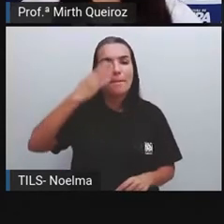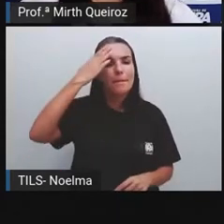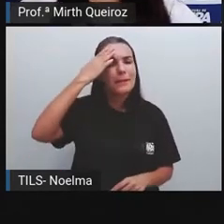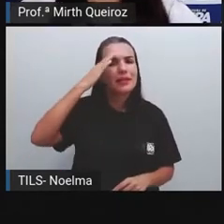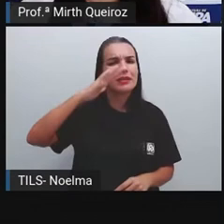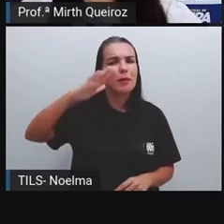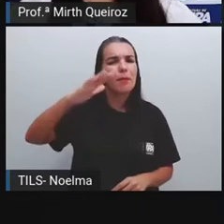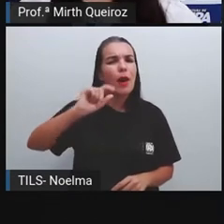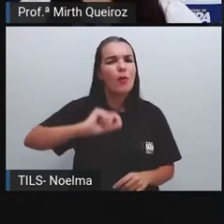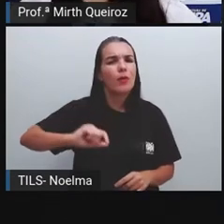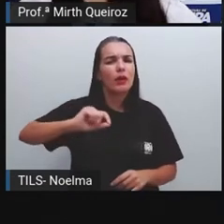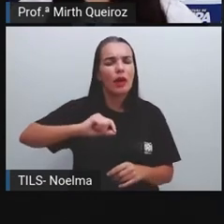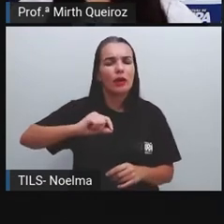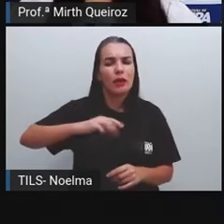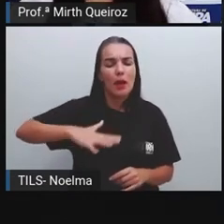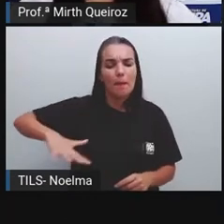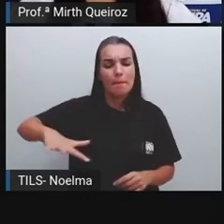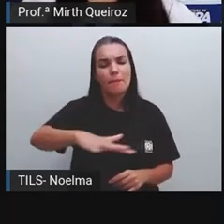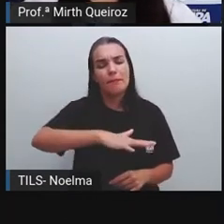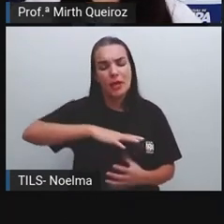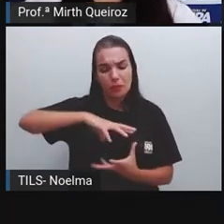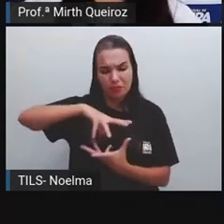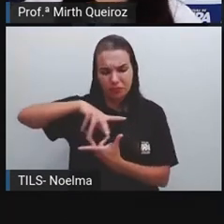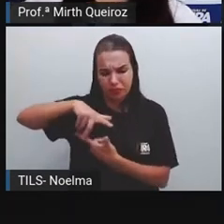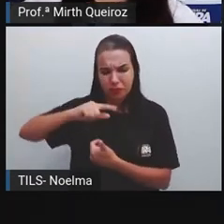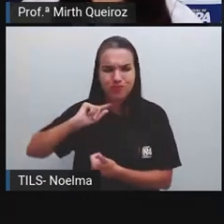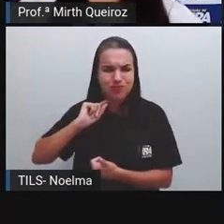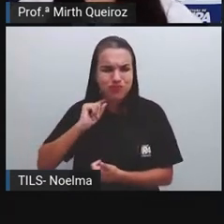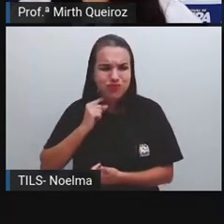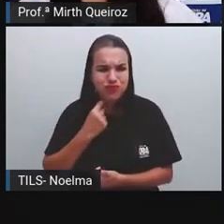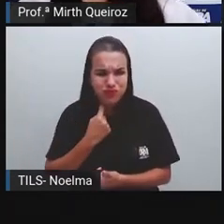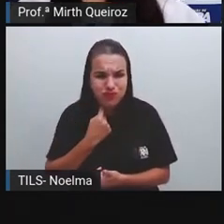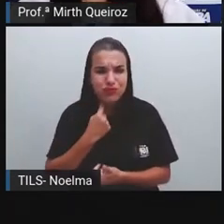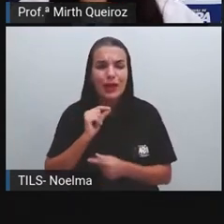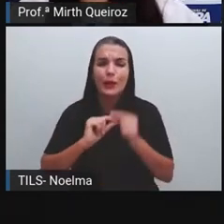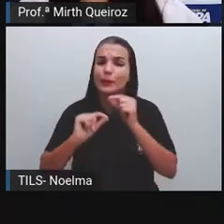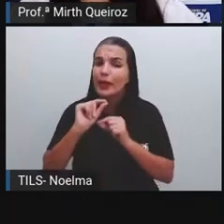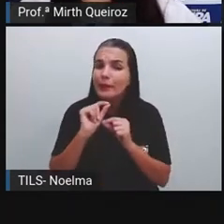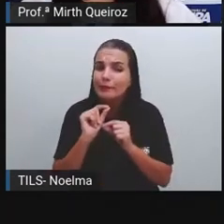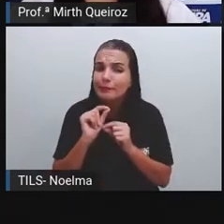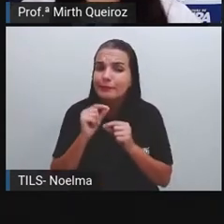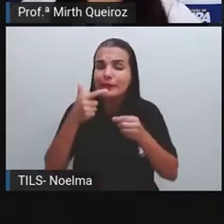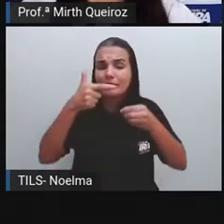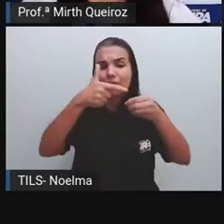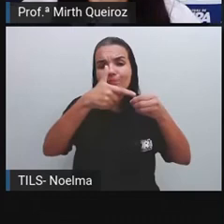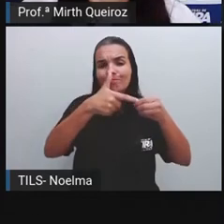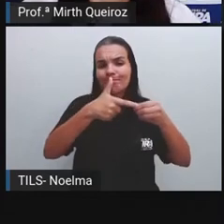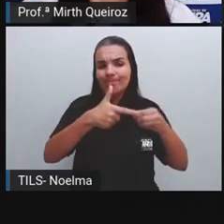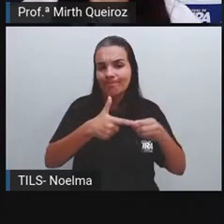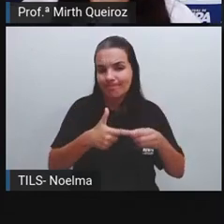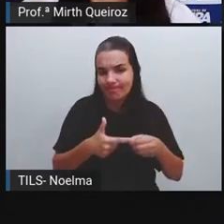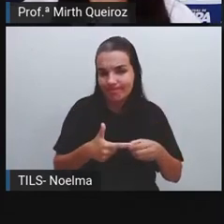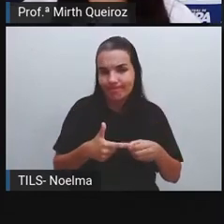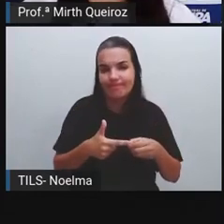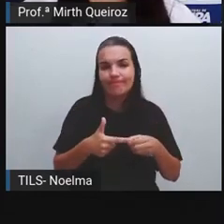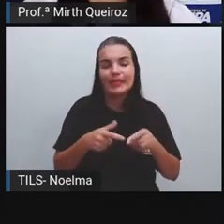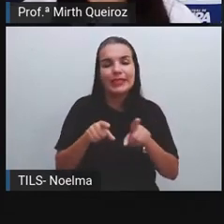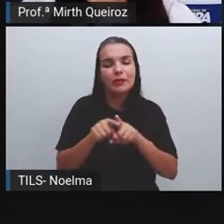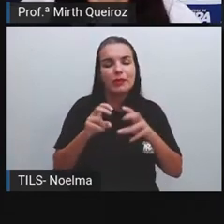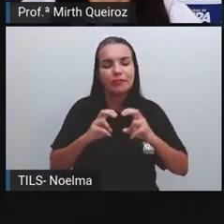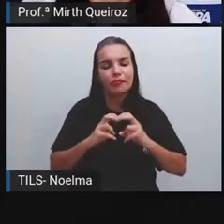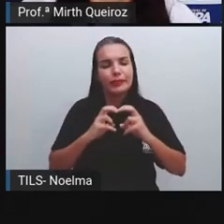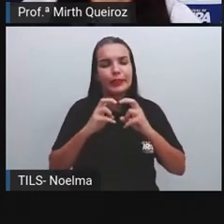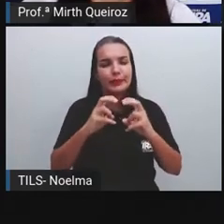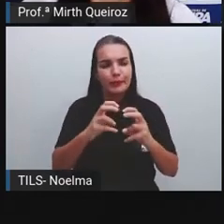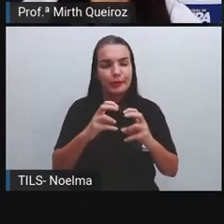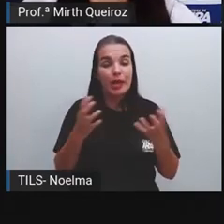meio aí de se poluir o meio ambiente a partir dos combustíveis fósseis, que mais poluem aí, neste caso aí, são os transportes, né?